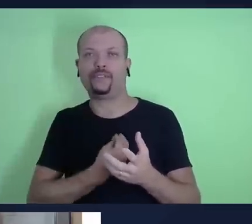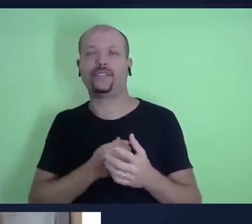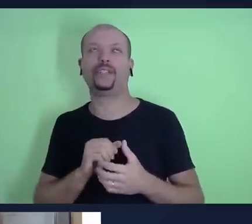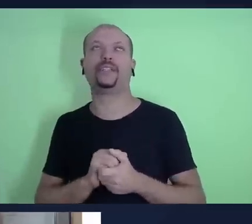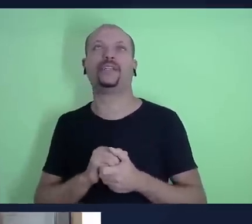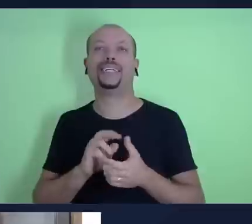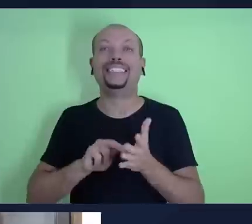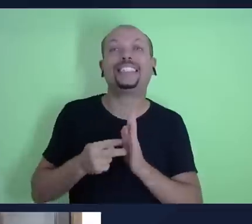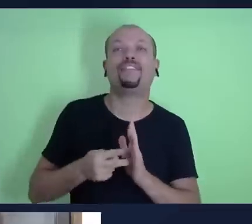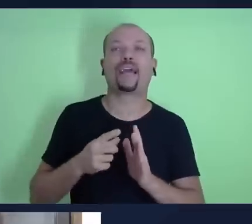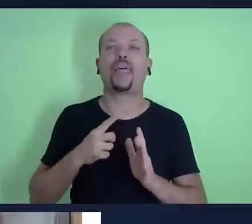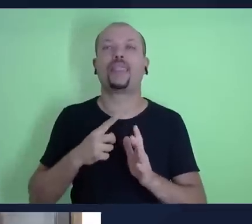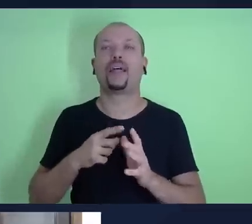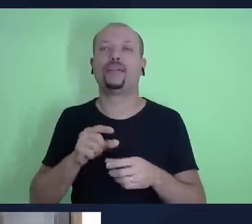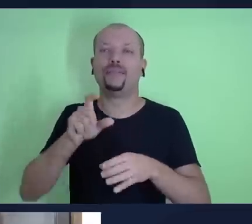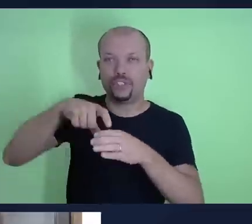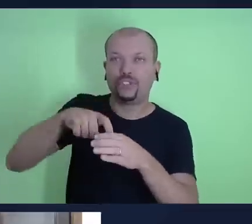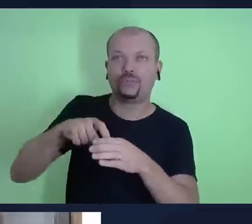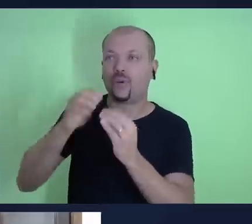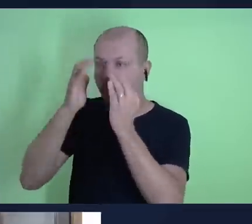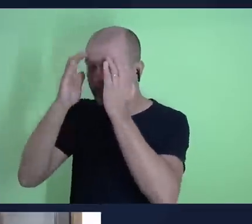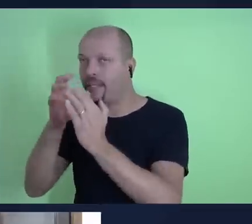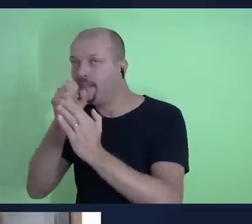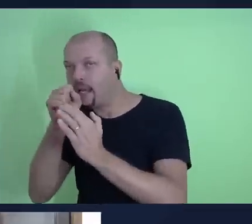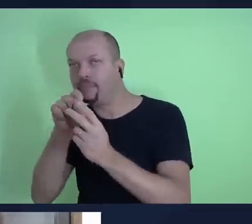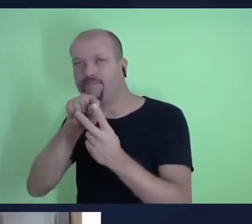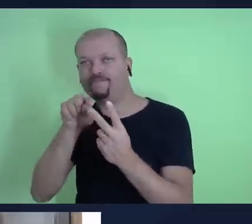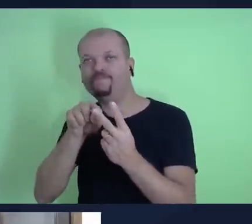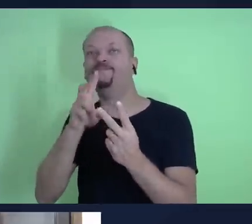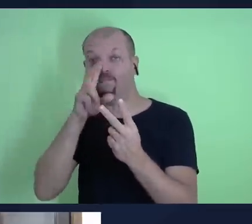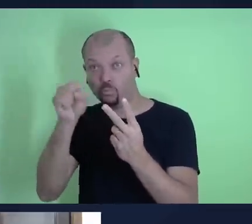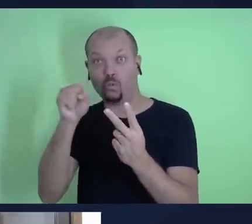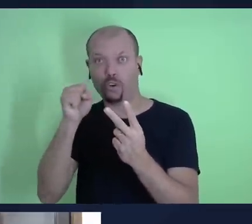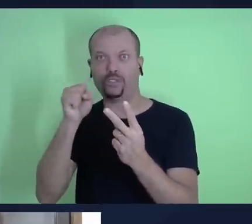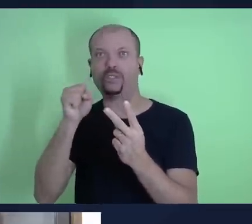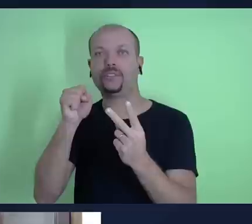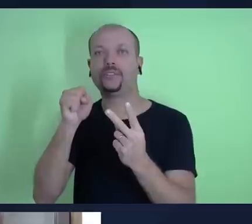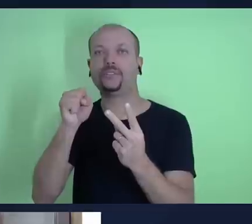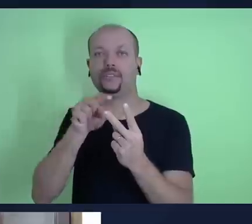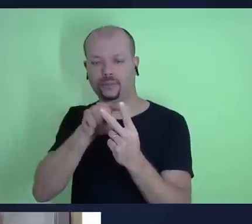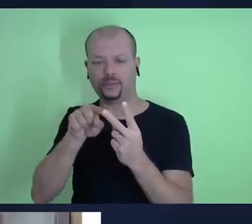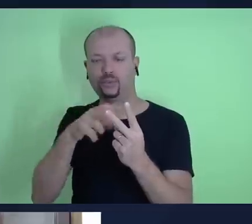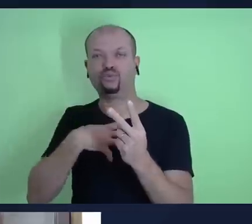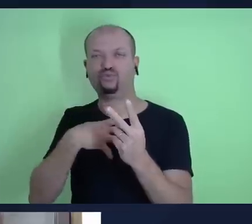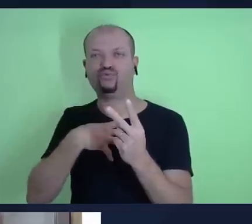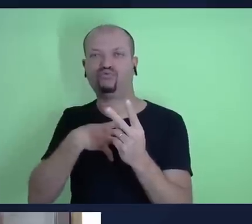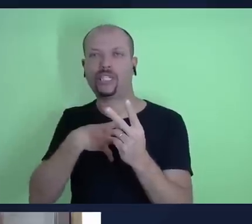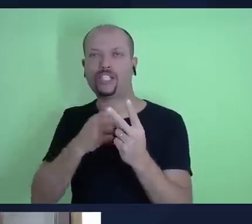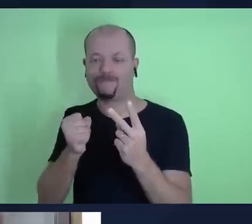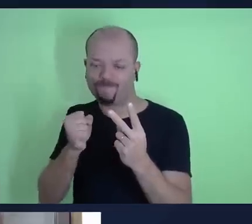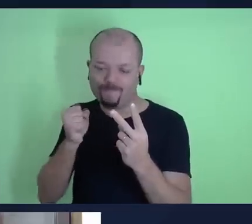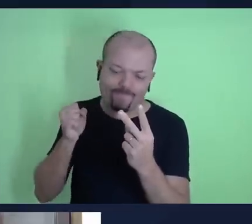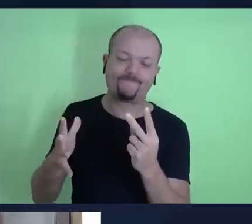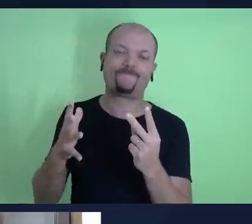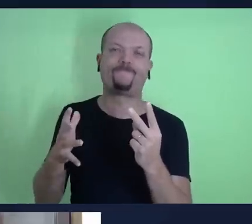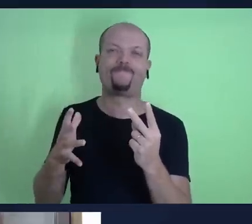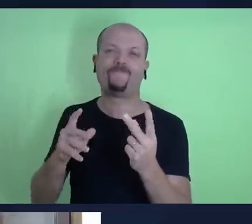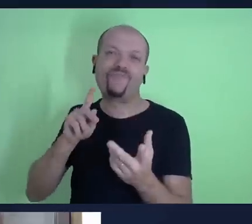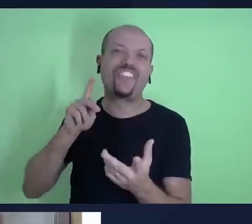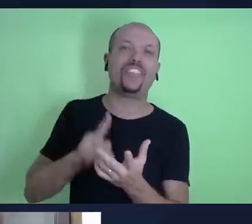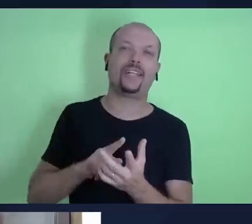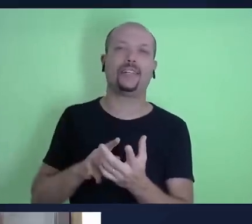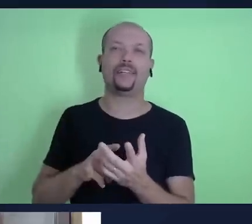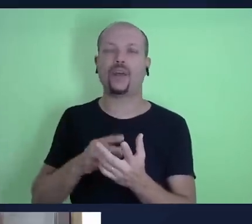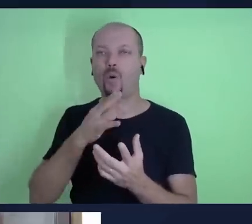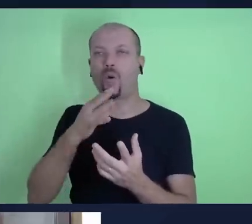dizimar e a gente guardar o sábado, certo? São duas maneiras muito concretas de eu reconhecer na minha vida